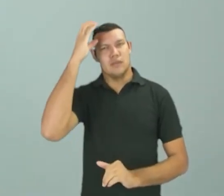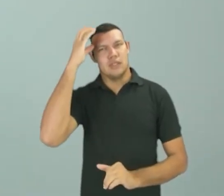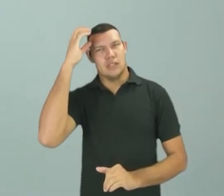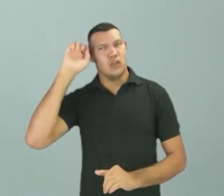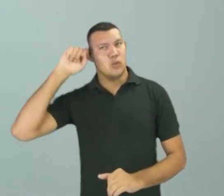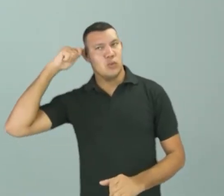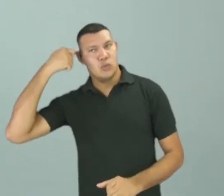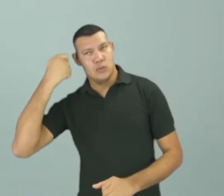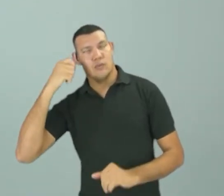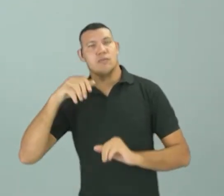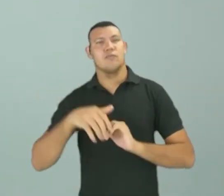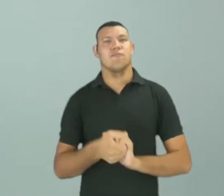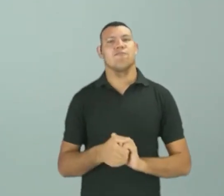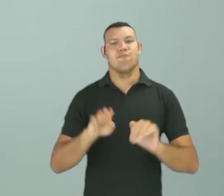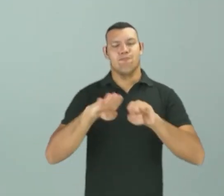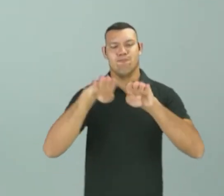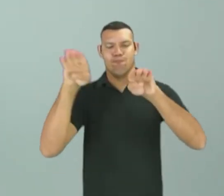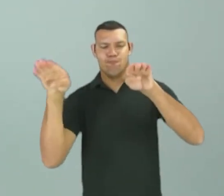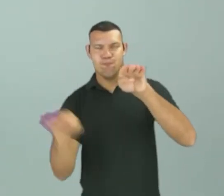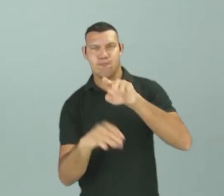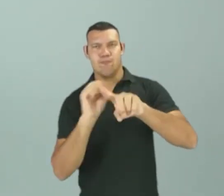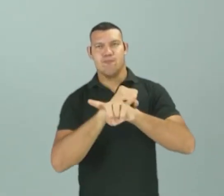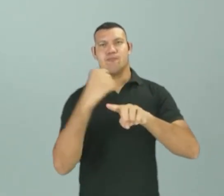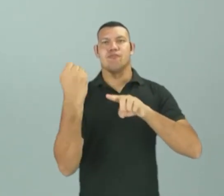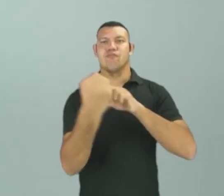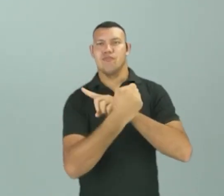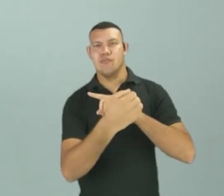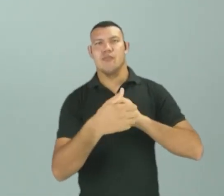quando nós falamos sobre questões de desigualdades sociais,